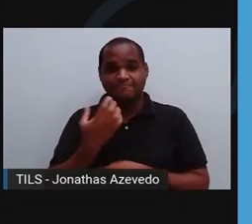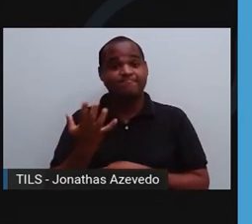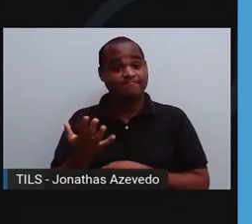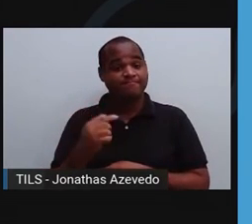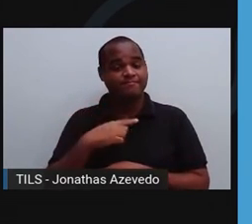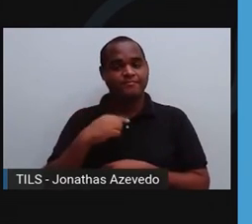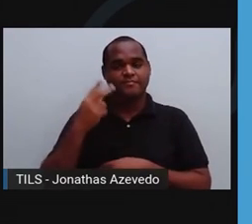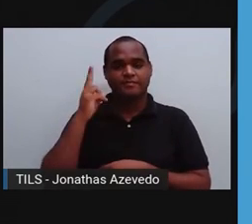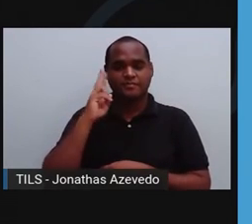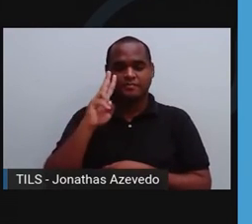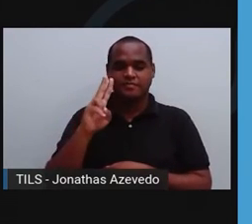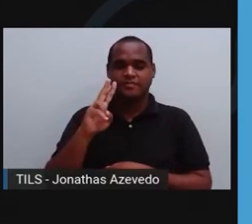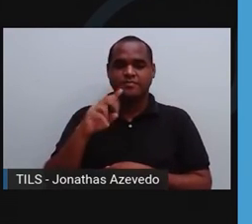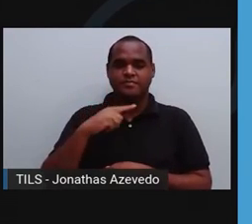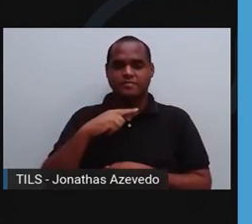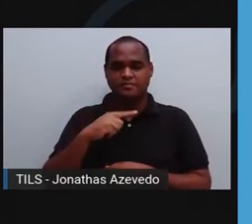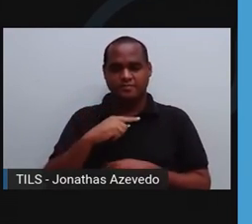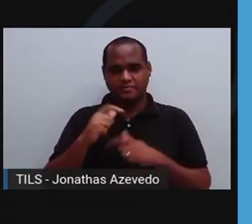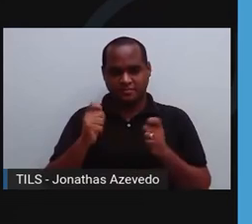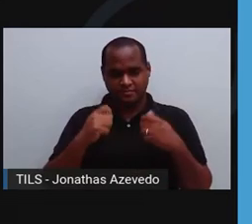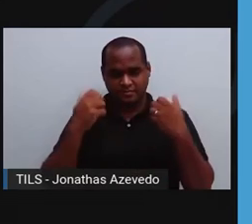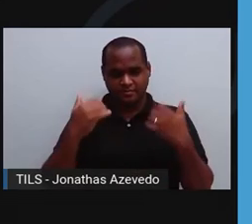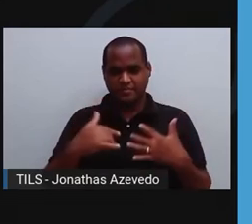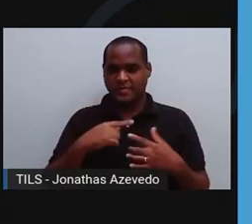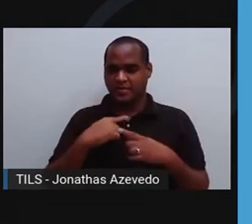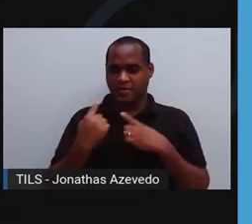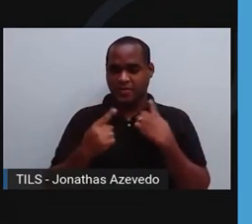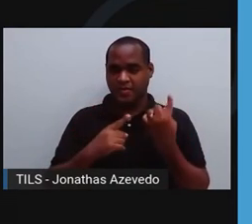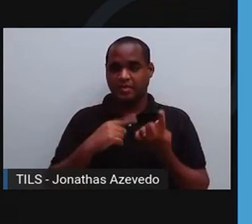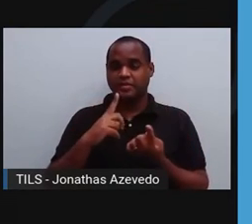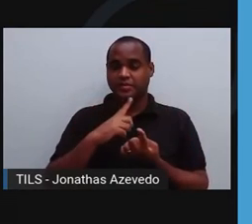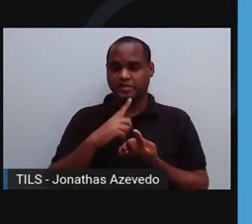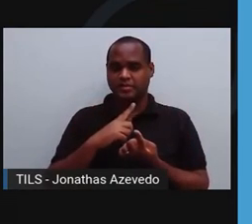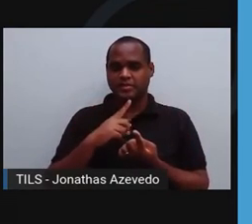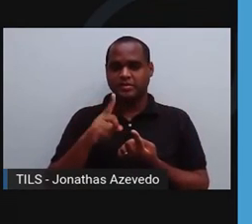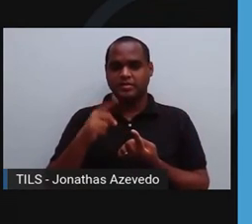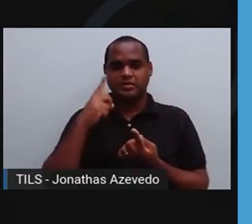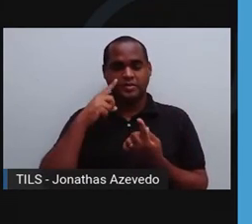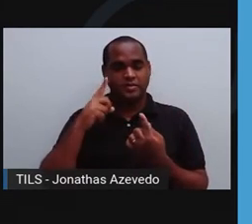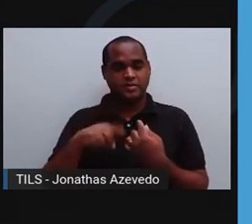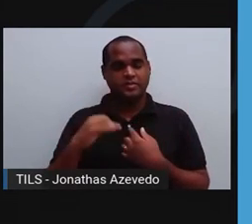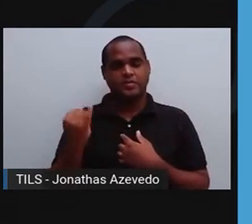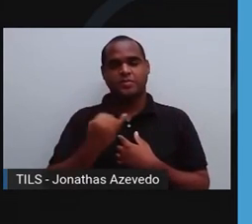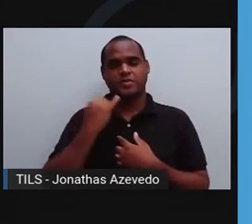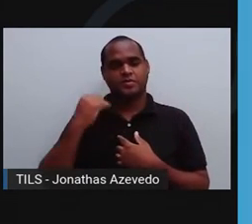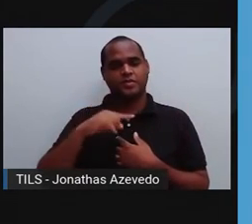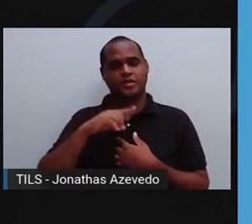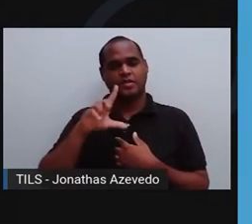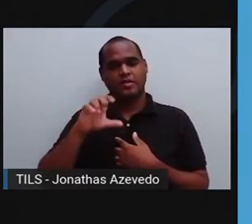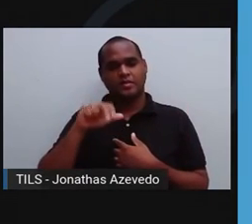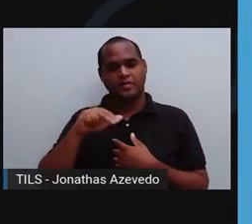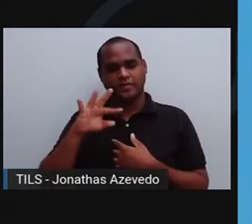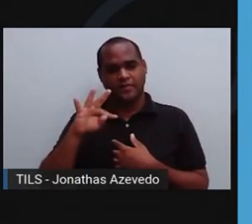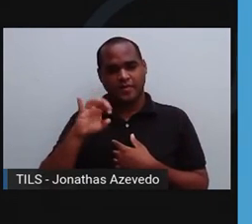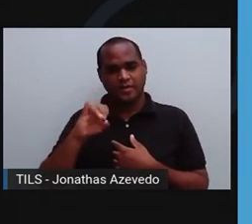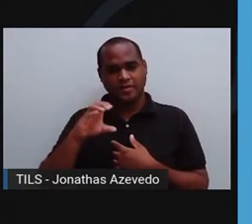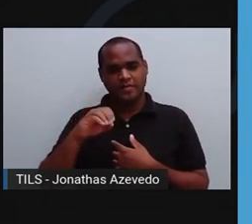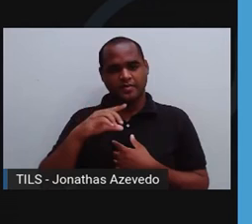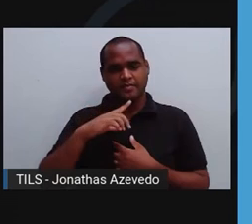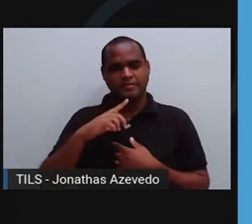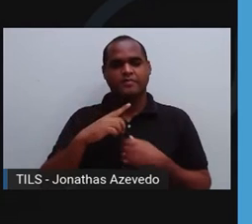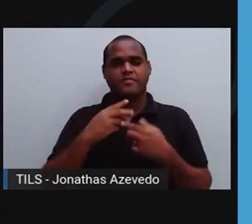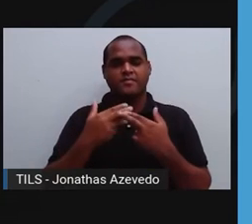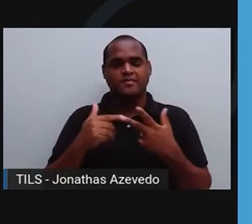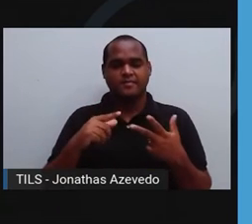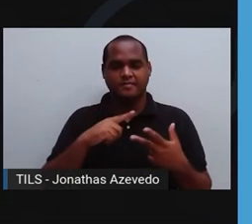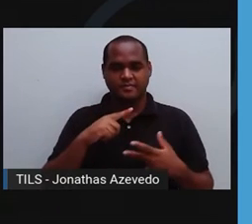dias, a pessoa estaria morta, se não fosse a ação do sistema linfático. Fora a ação dele na nossa imunidade.